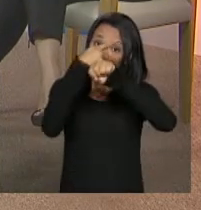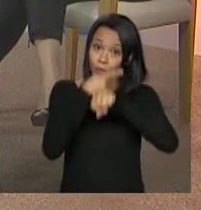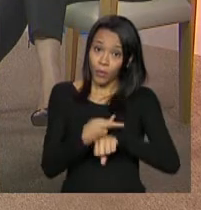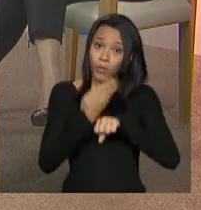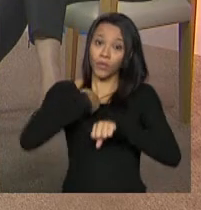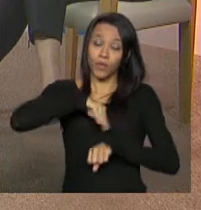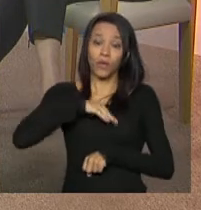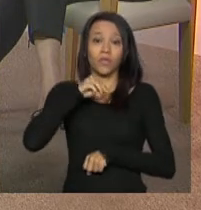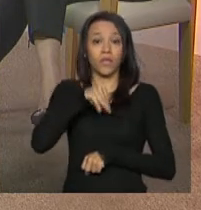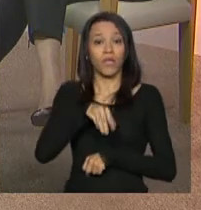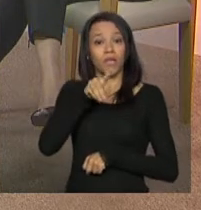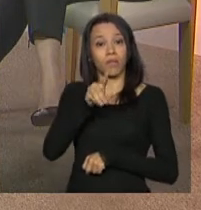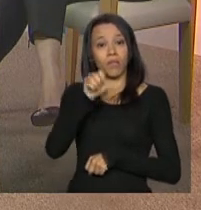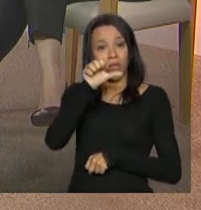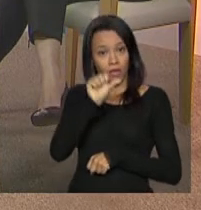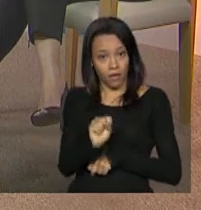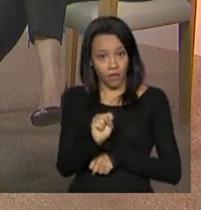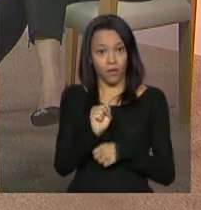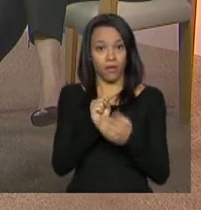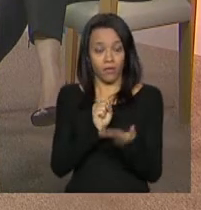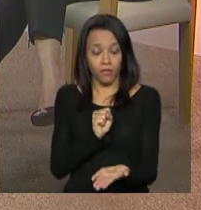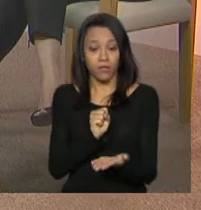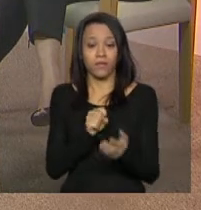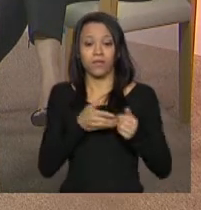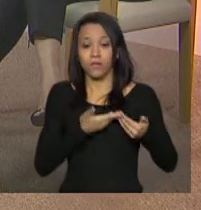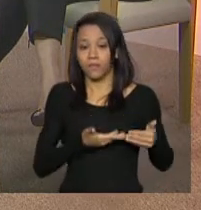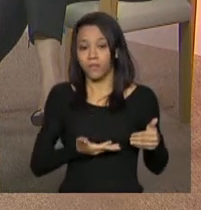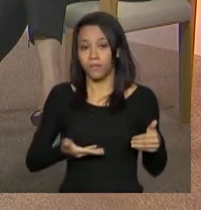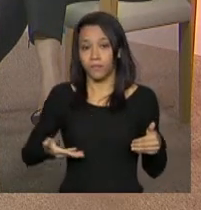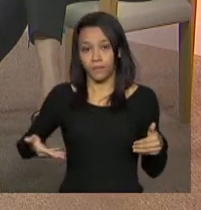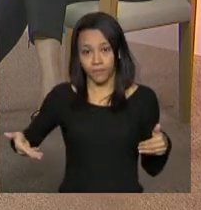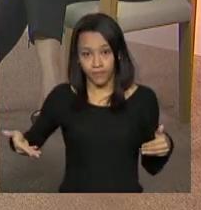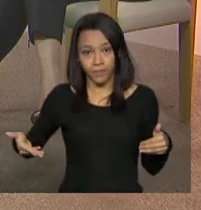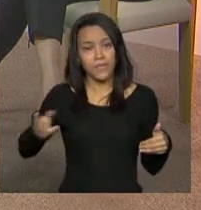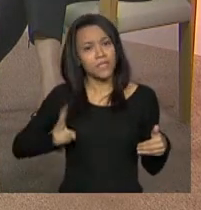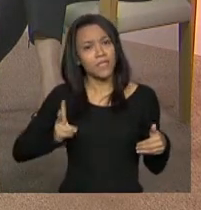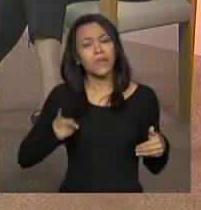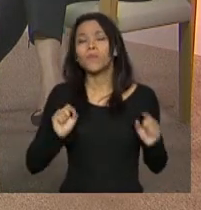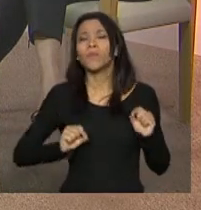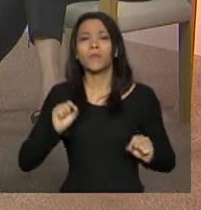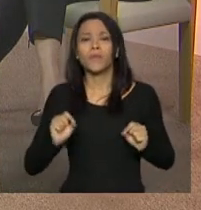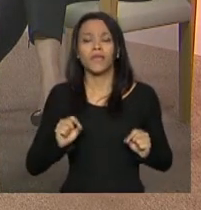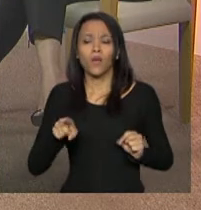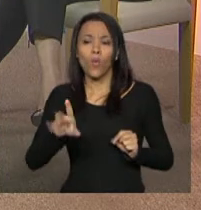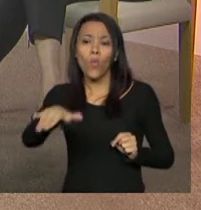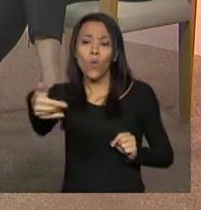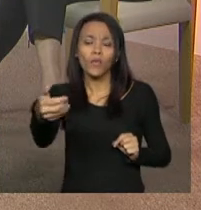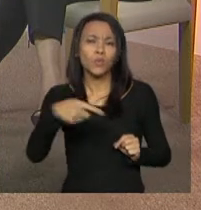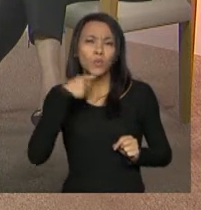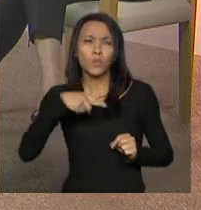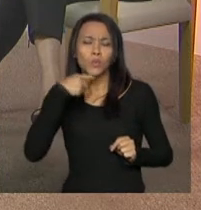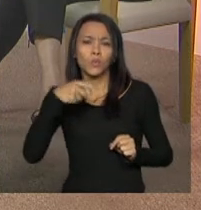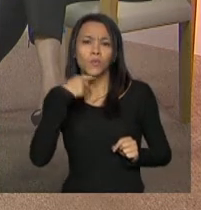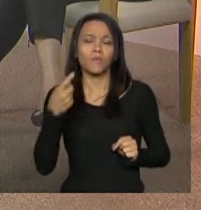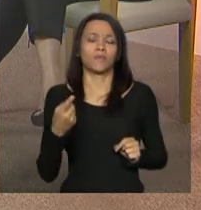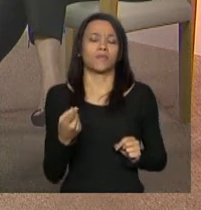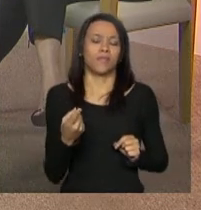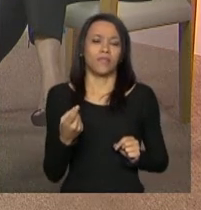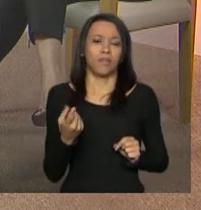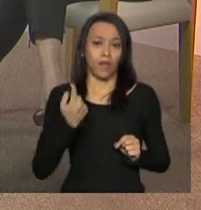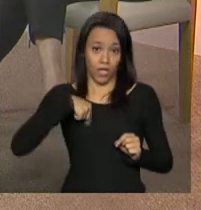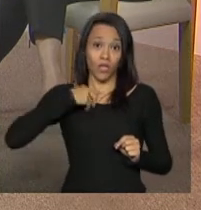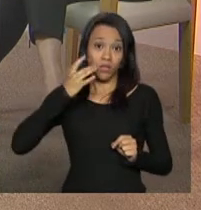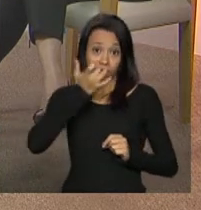-mail é rede privada suas arroba mds.gov.br sempre informar a gente no momento de mandar dúvida para facilitar a nossa